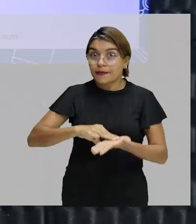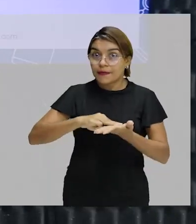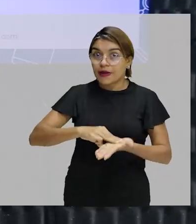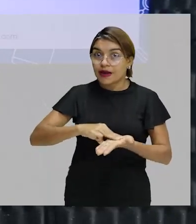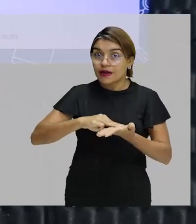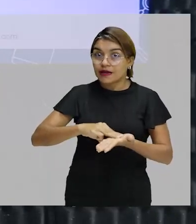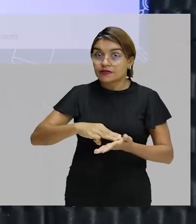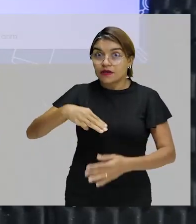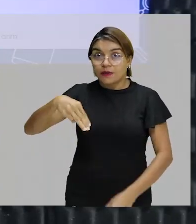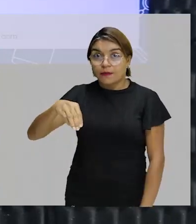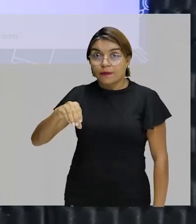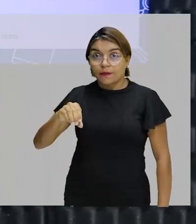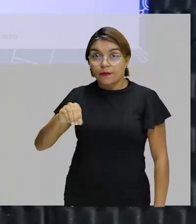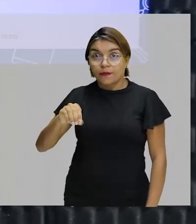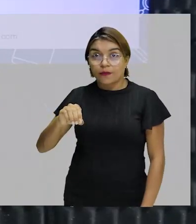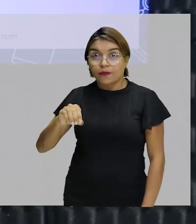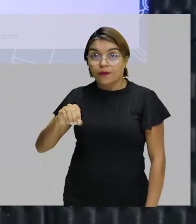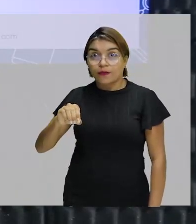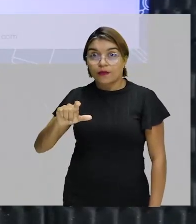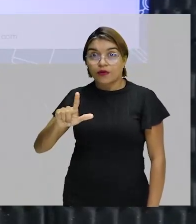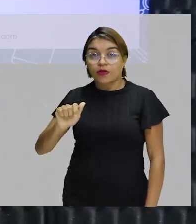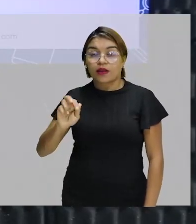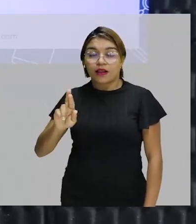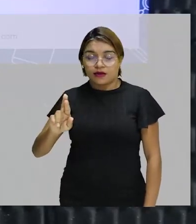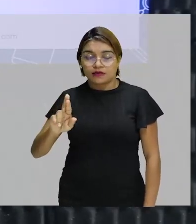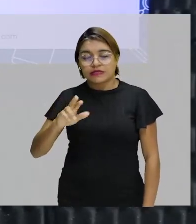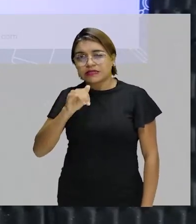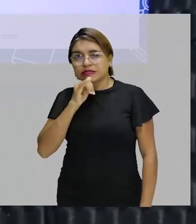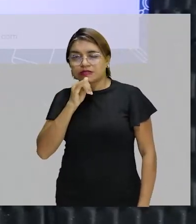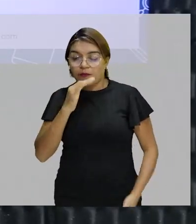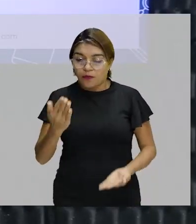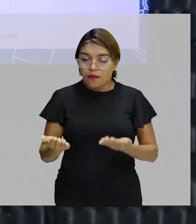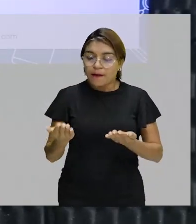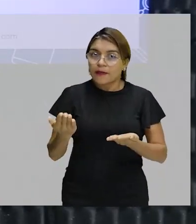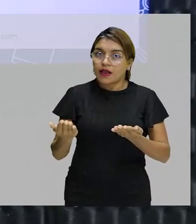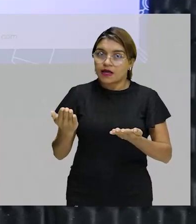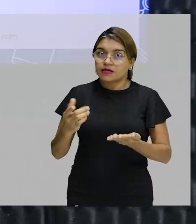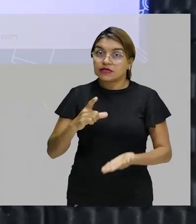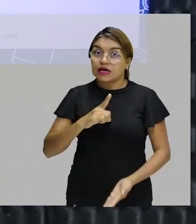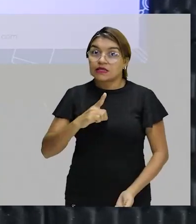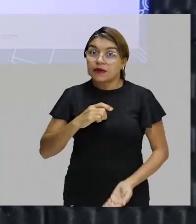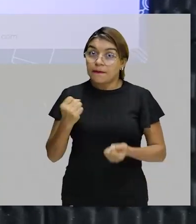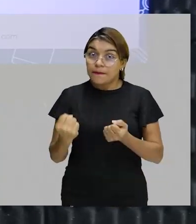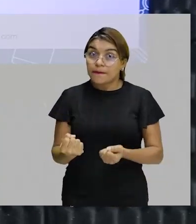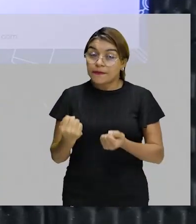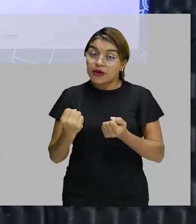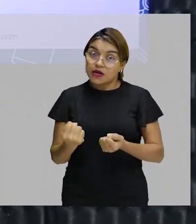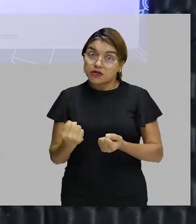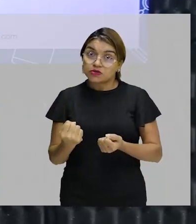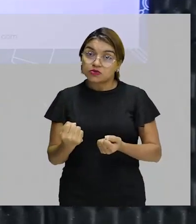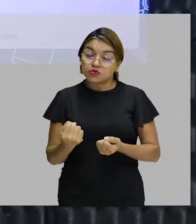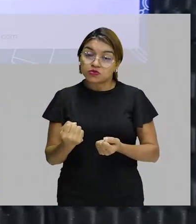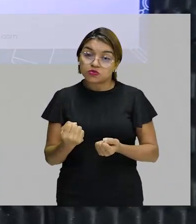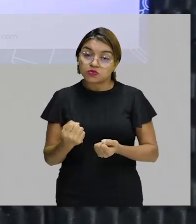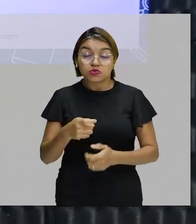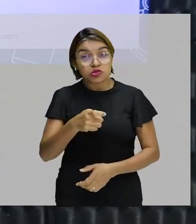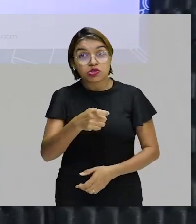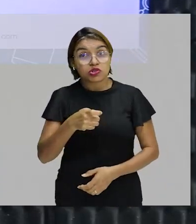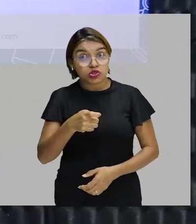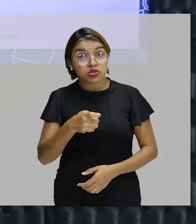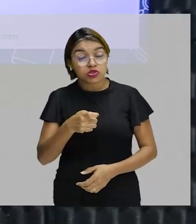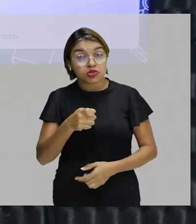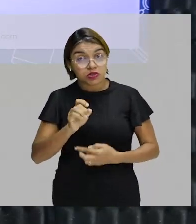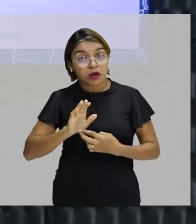quantidade é uma balança, vai pesar uma massa X. Essa massa X,